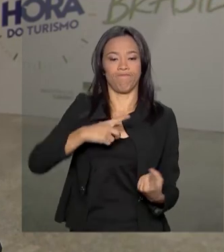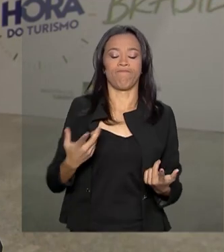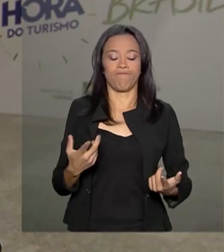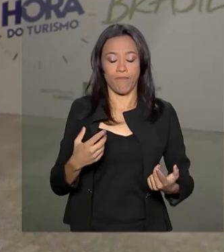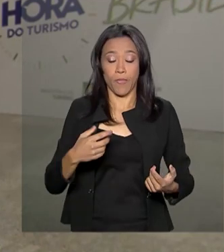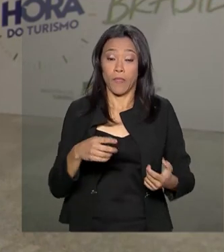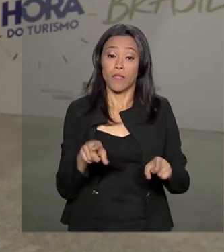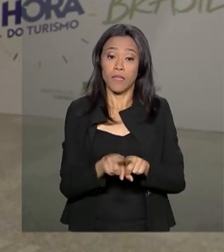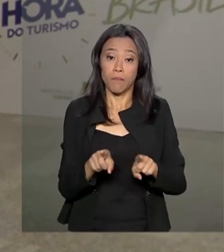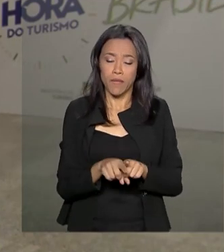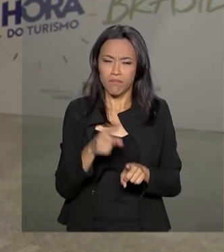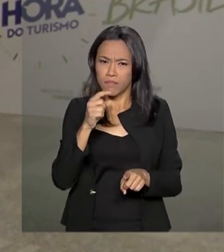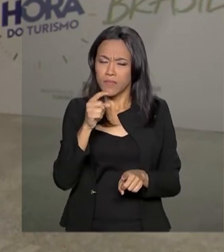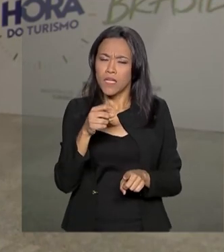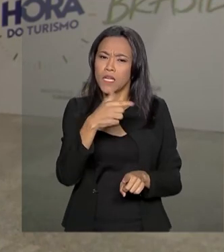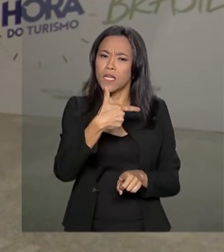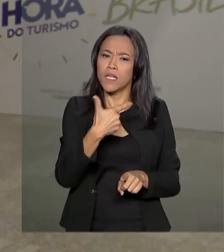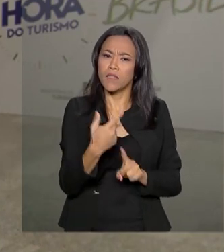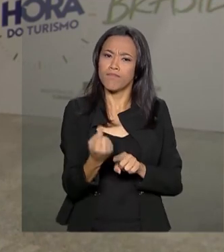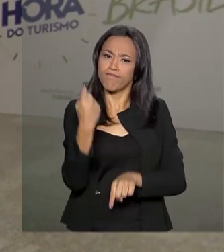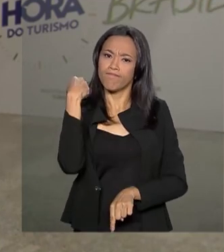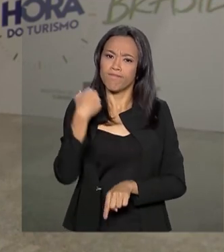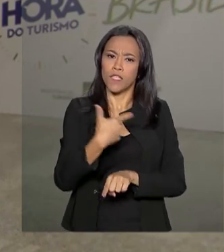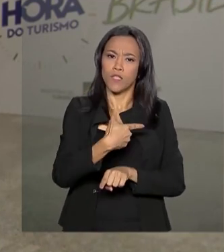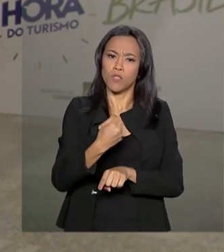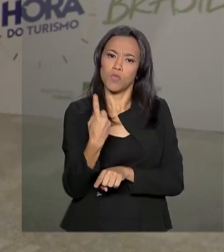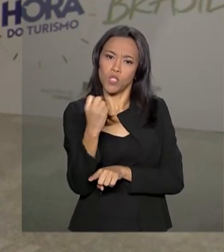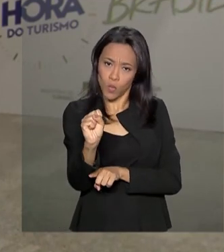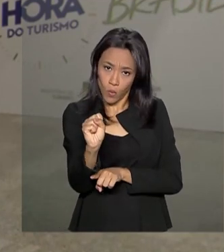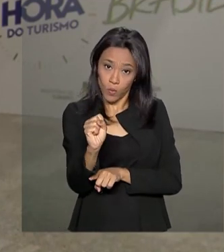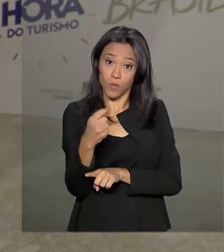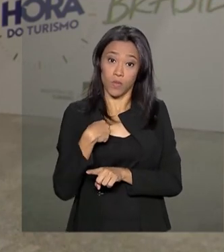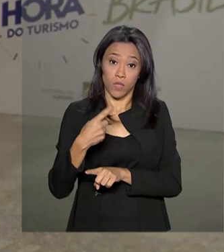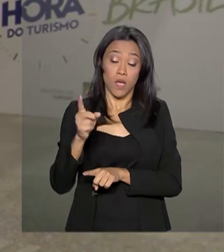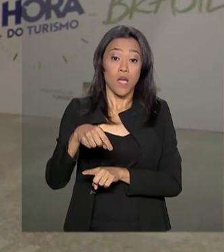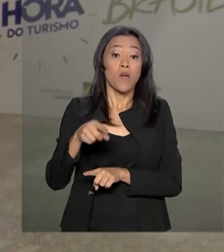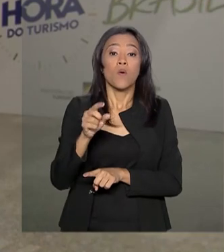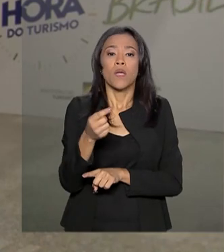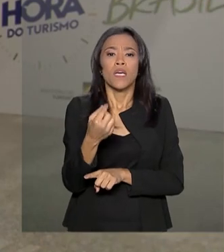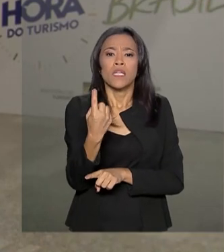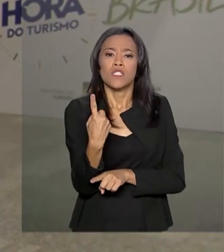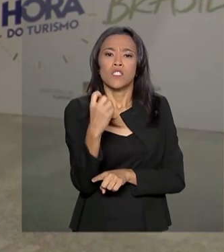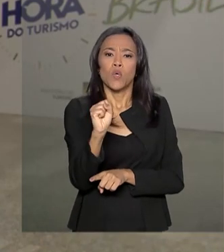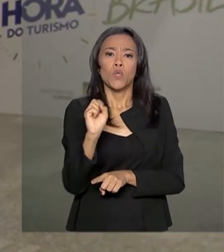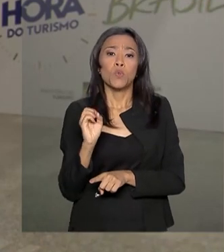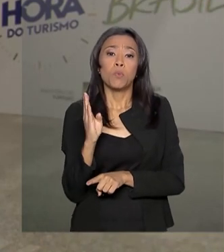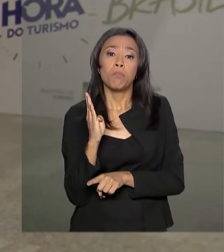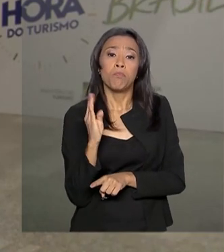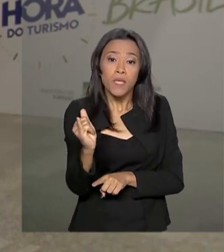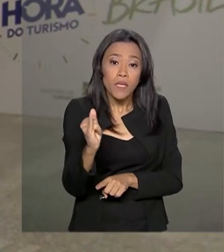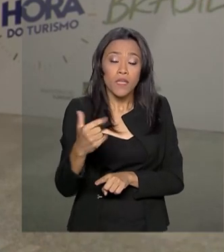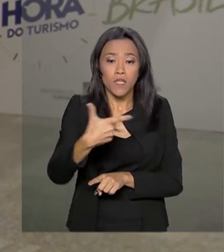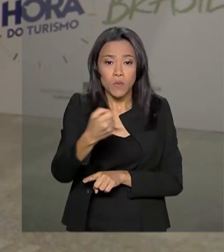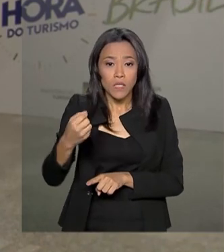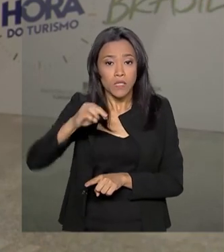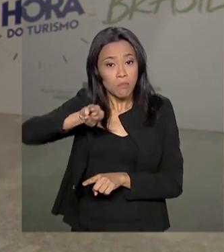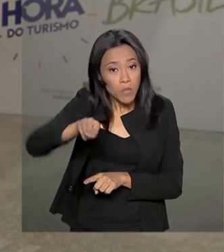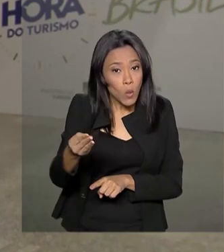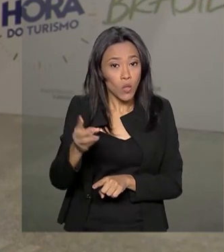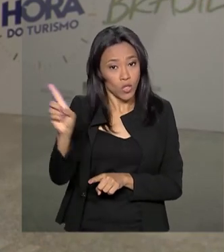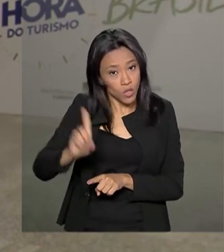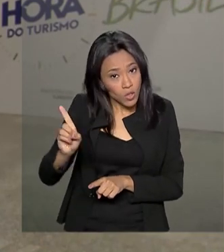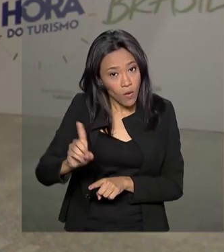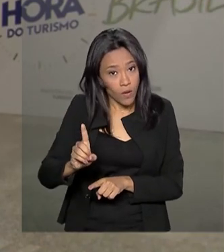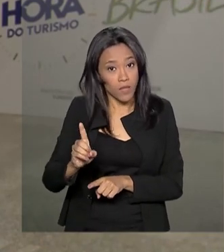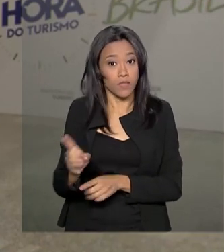ter uma ideia, em 2018, os turistas brasileiros deixaram no exterior 18 bilhões e 200 milhões de dólares, enquanto